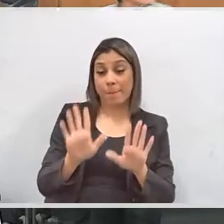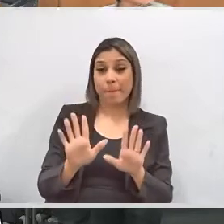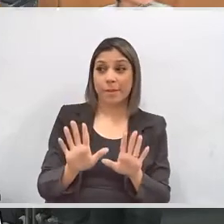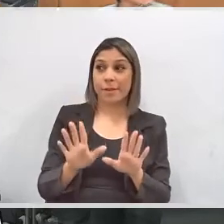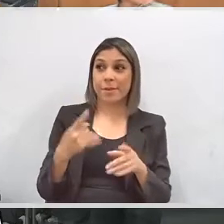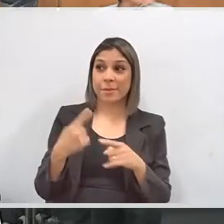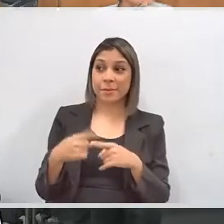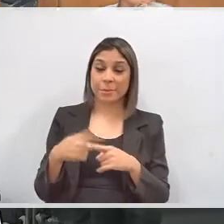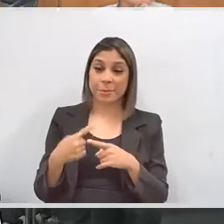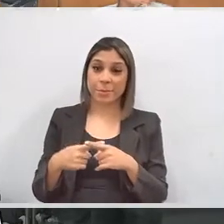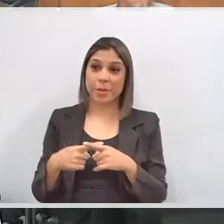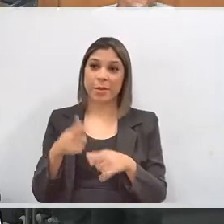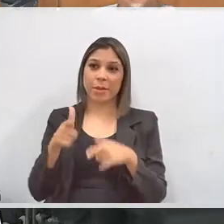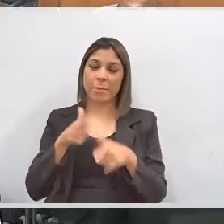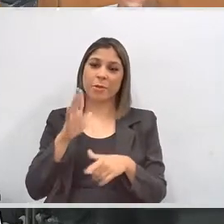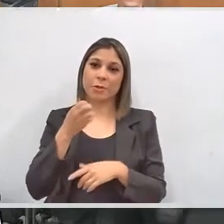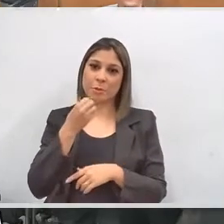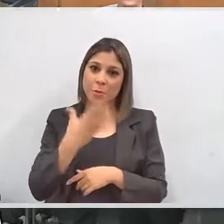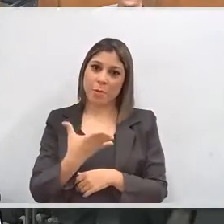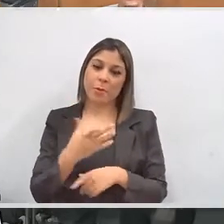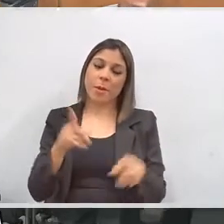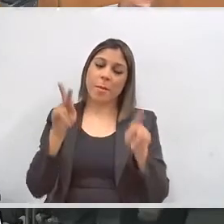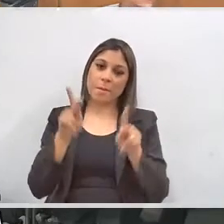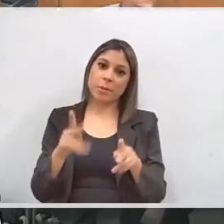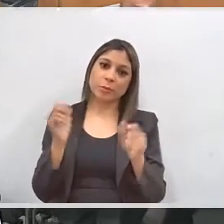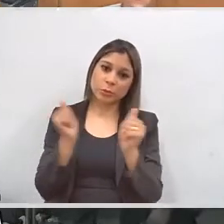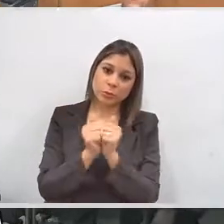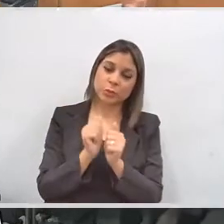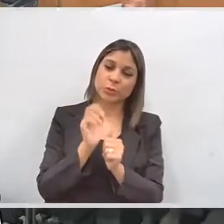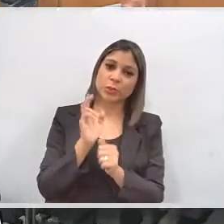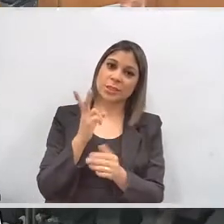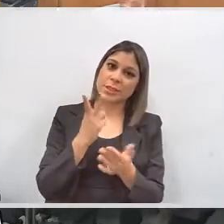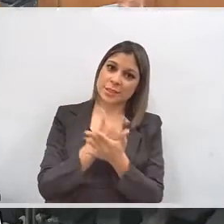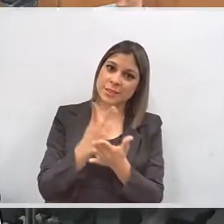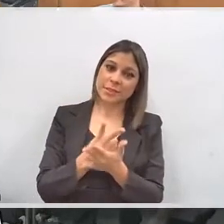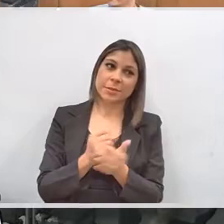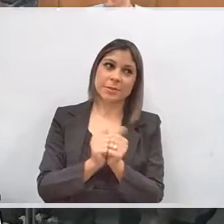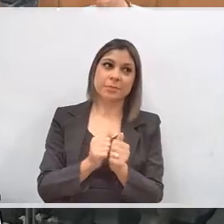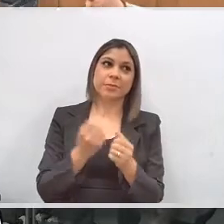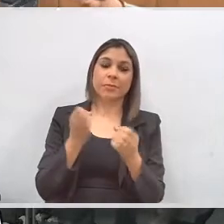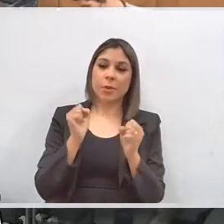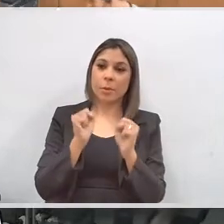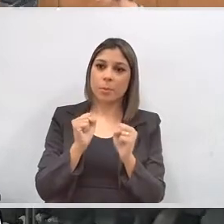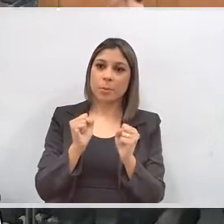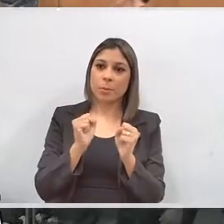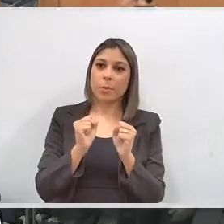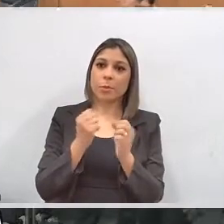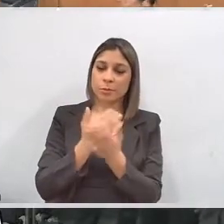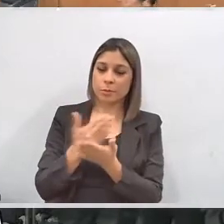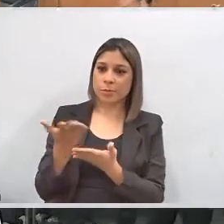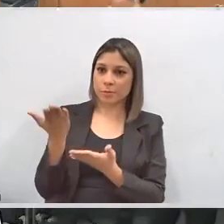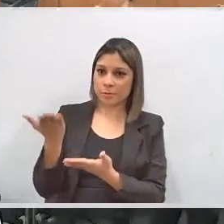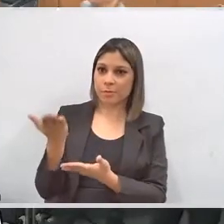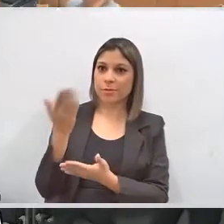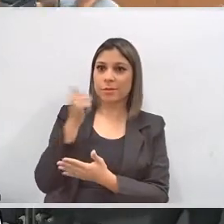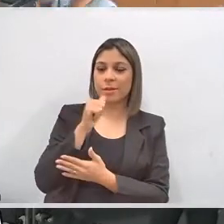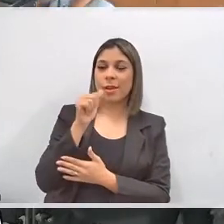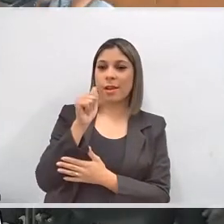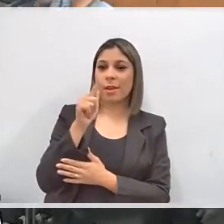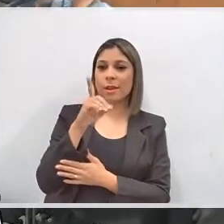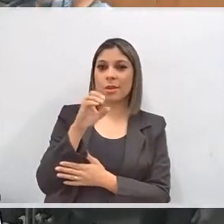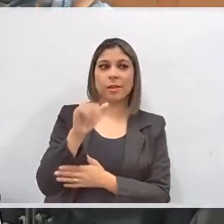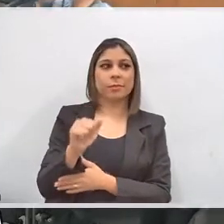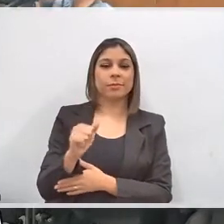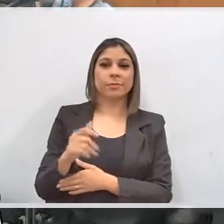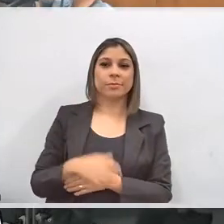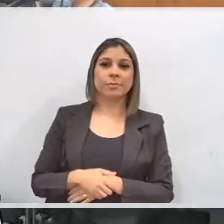trabalho realizado já era muito bom e os integrantes já eram muito efetivos. Por favor, então, Águida, comece por você. A TV